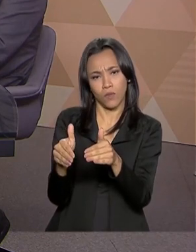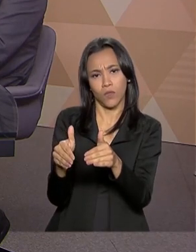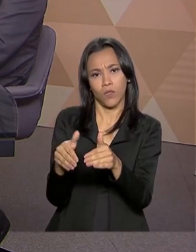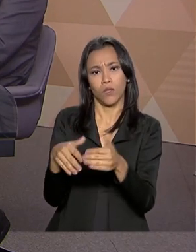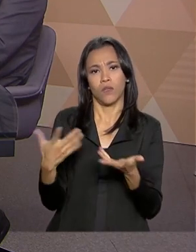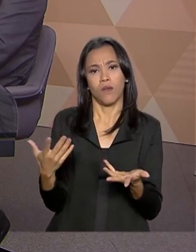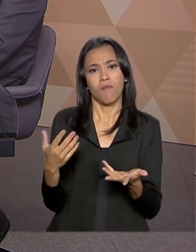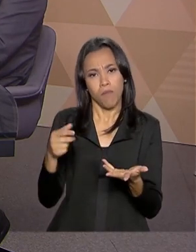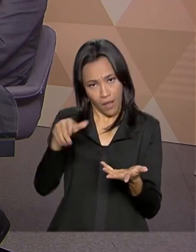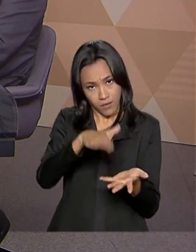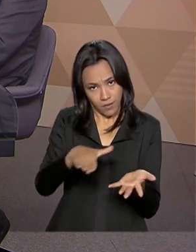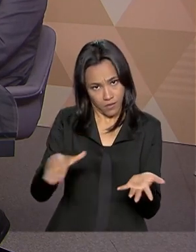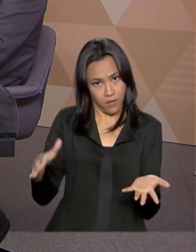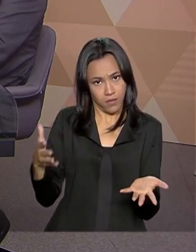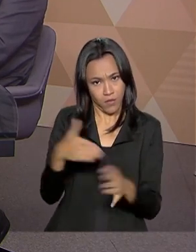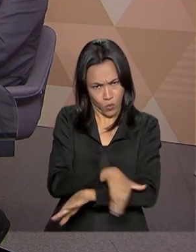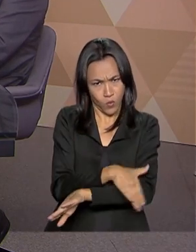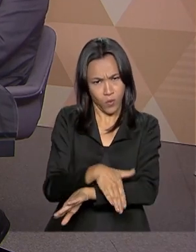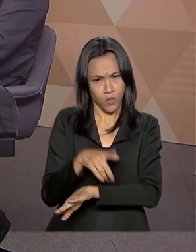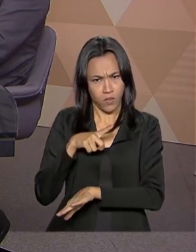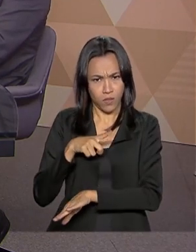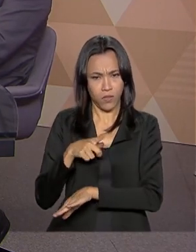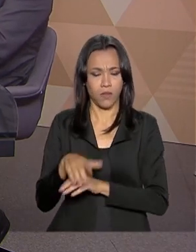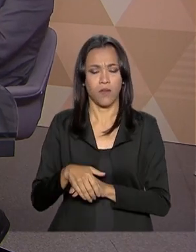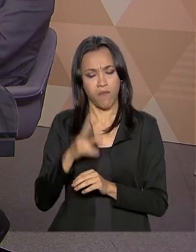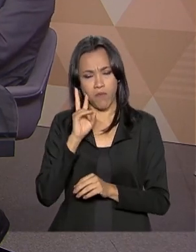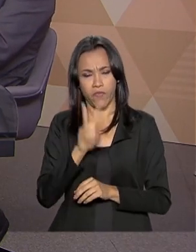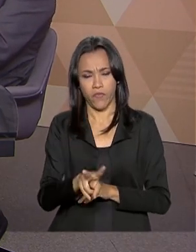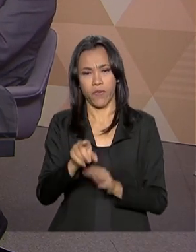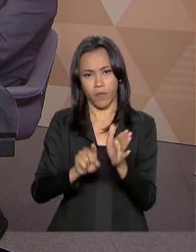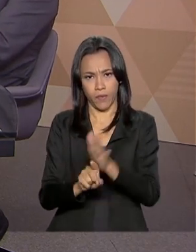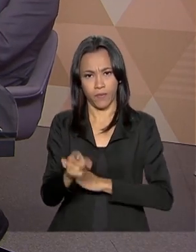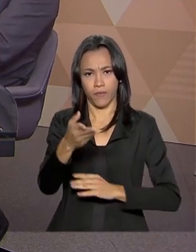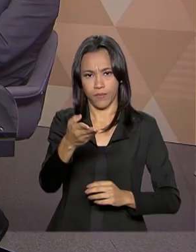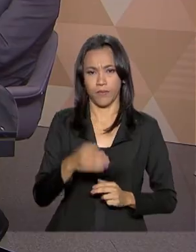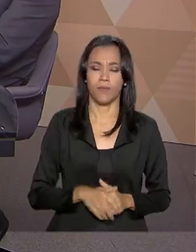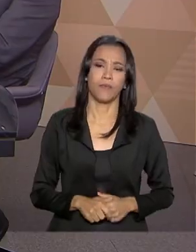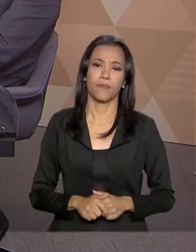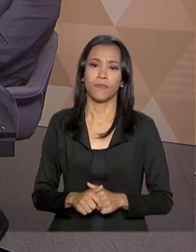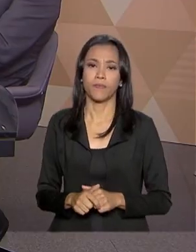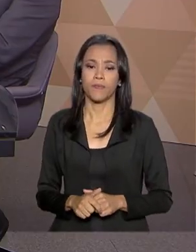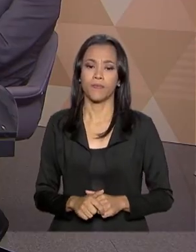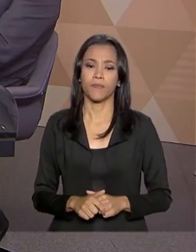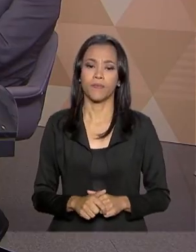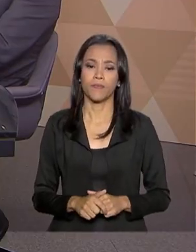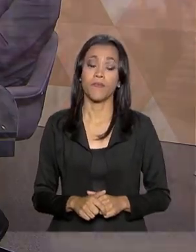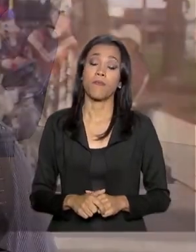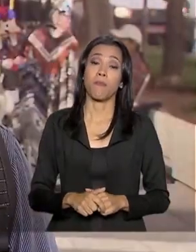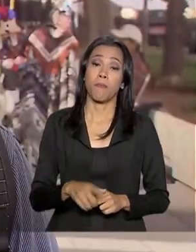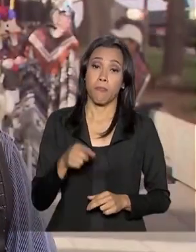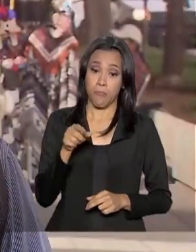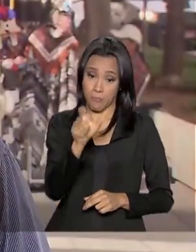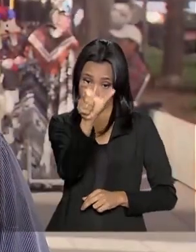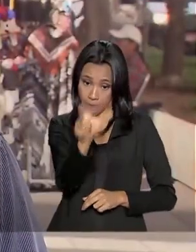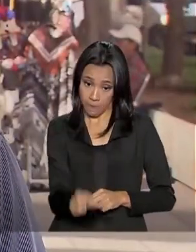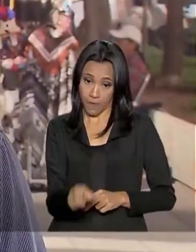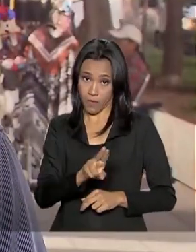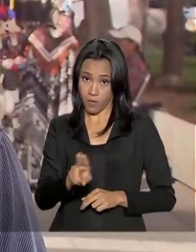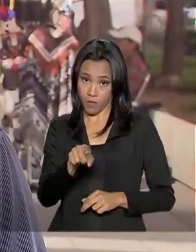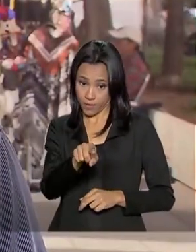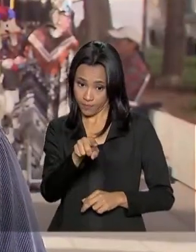em relação a essa questão. Vamos ouvir a pergunta do Albuquerque de Oliveira. Meu nome é Albuquerque,